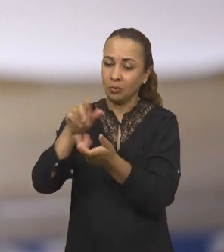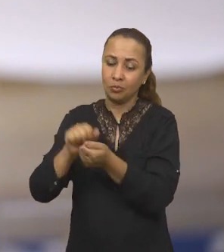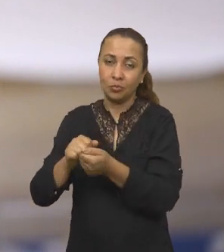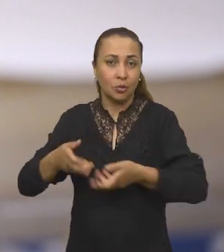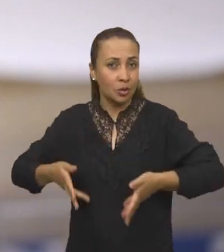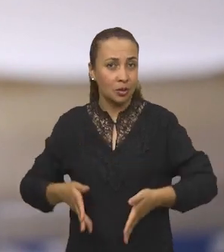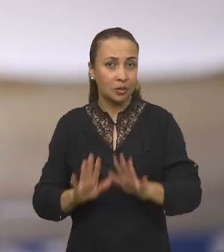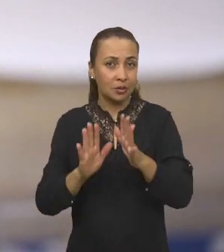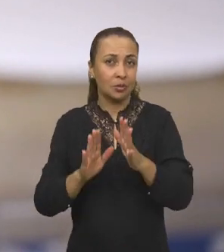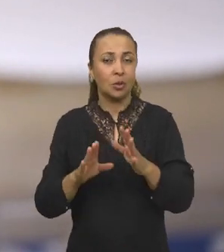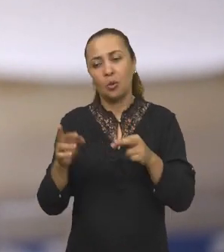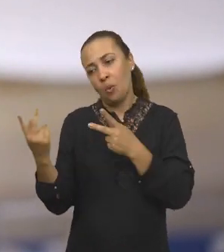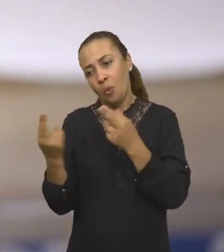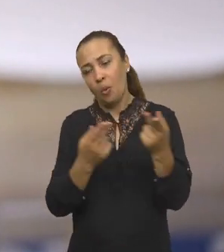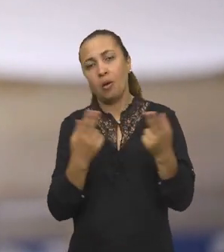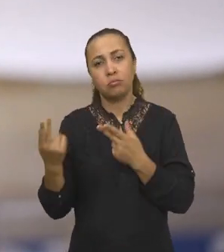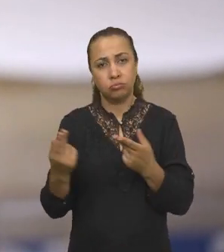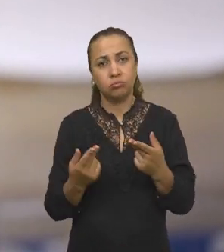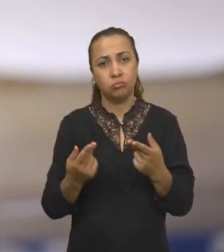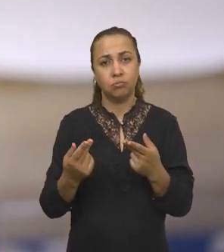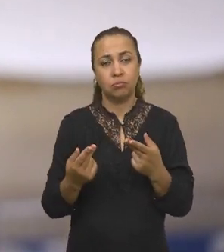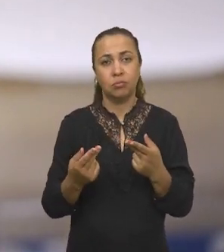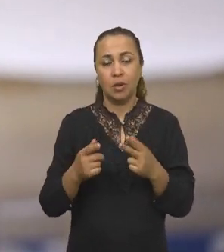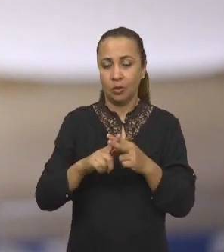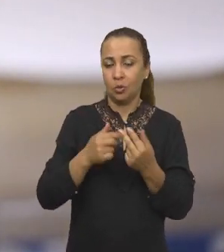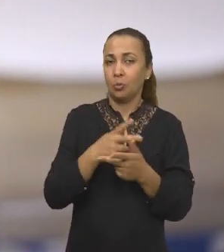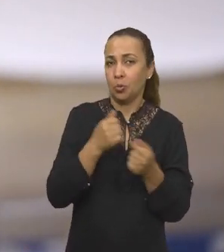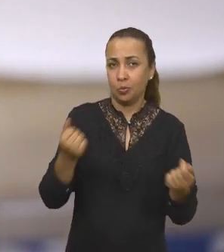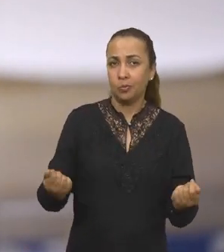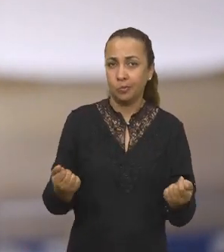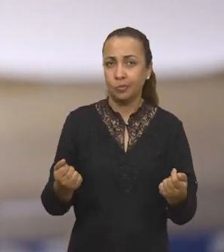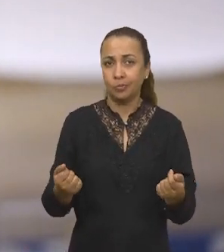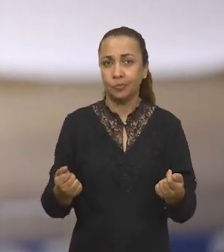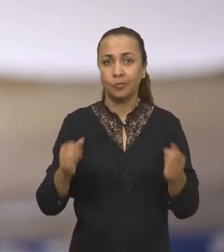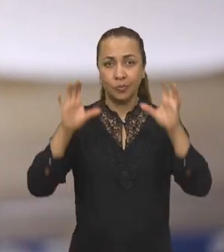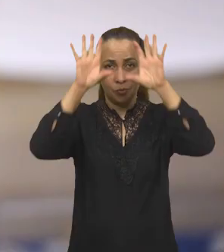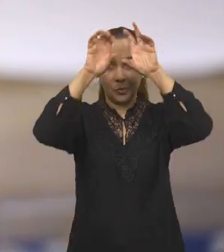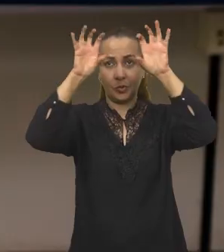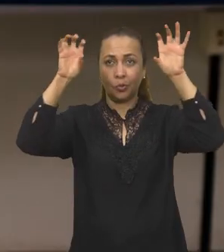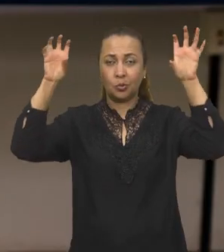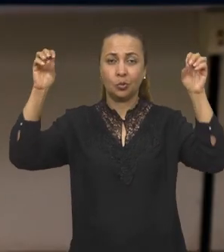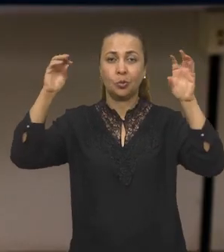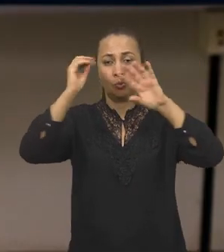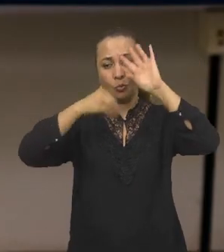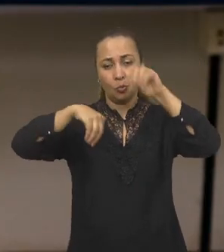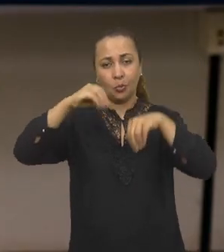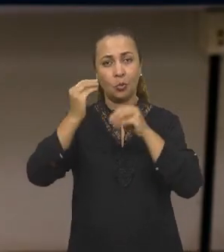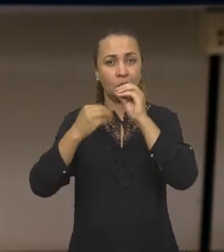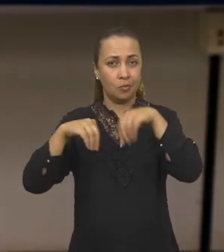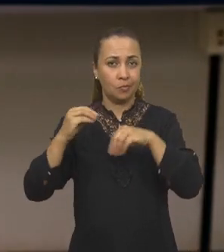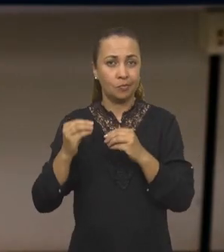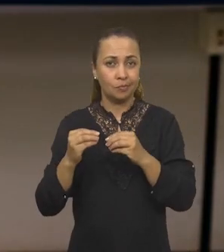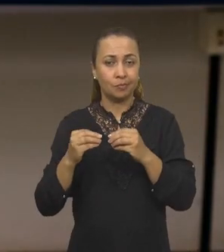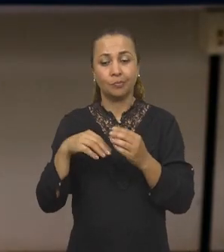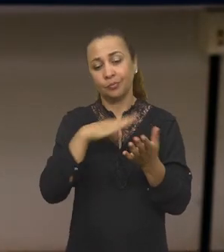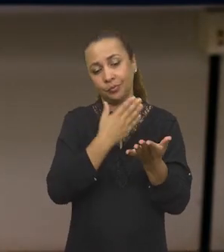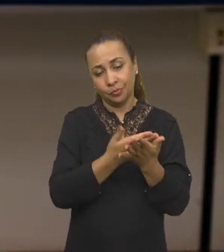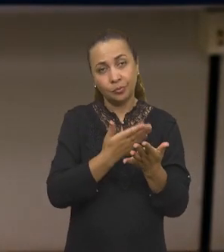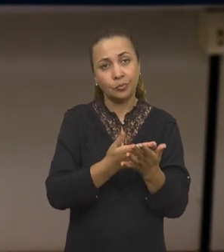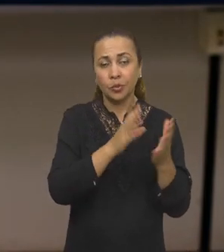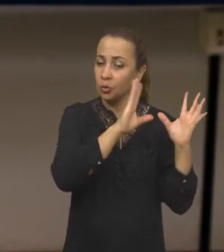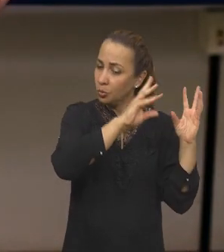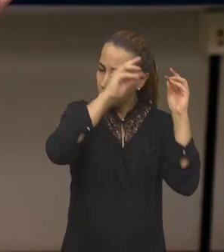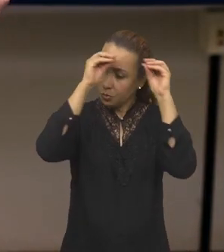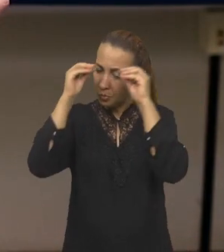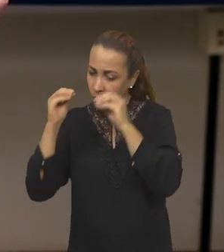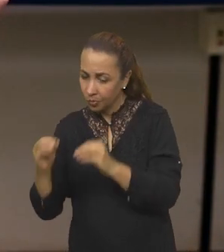nasceram a partir do mesmo componente, a partir da mesma nuvem molecular que nós definimos. E a partir desse estudo, a